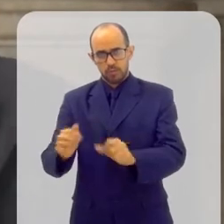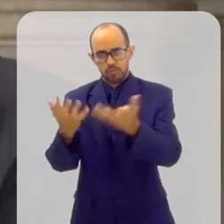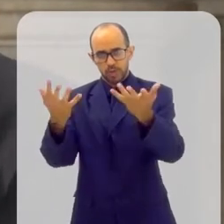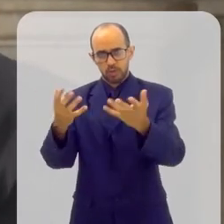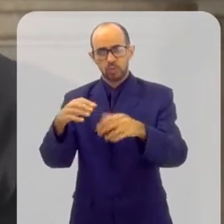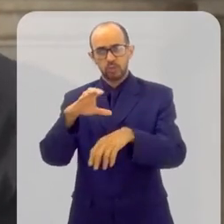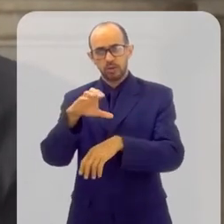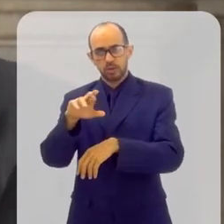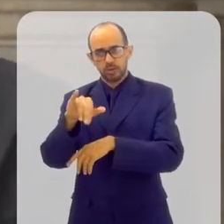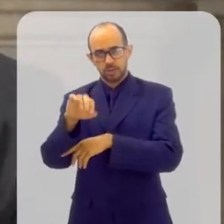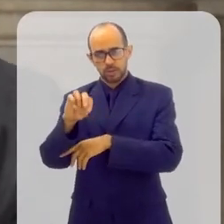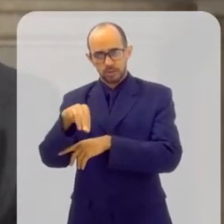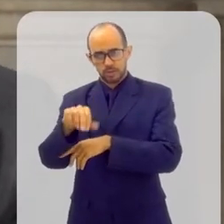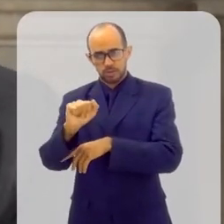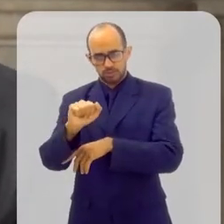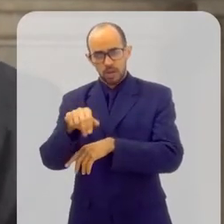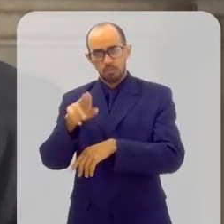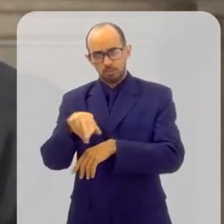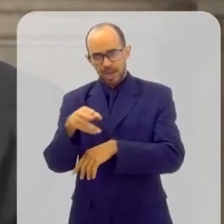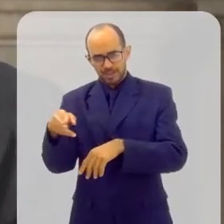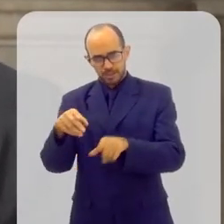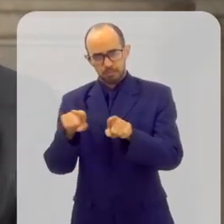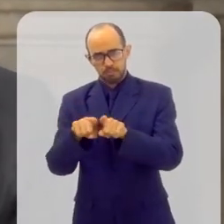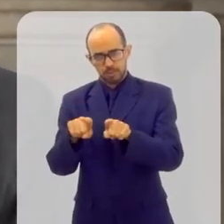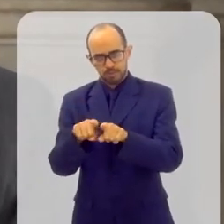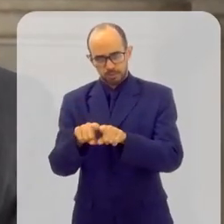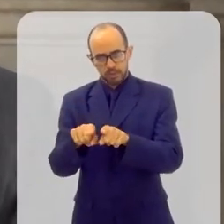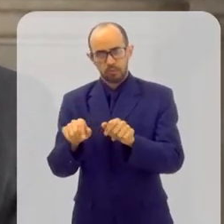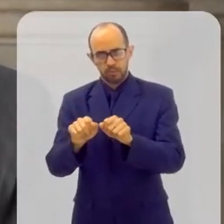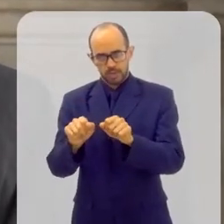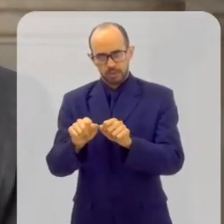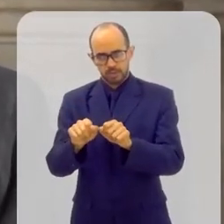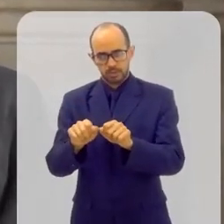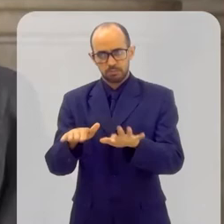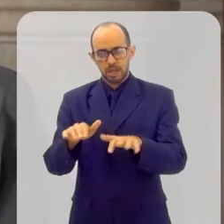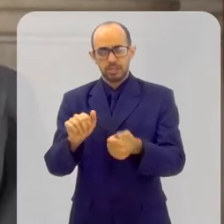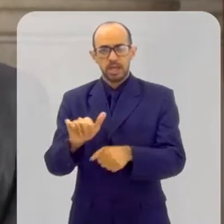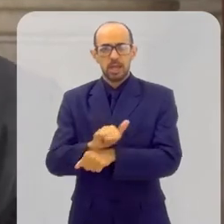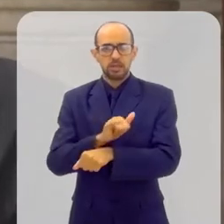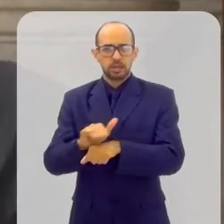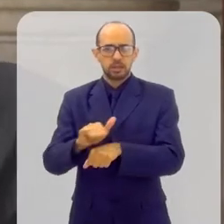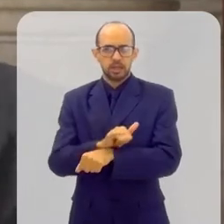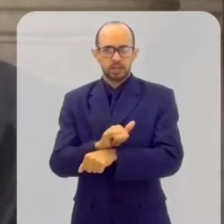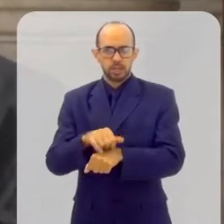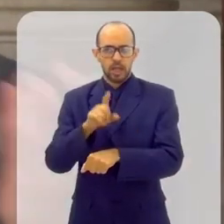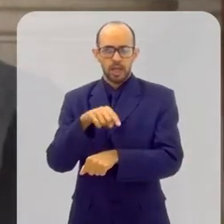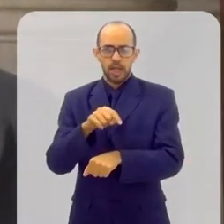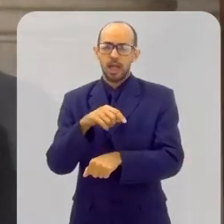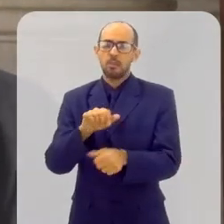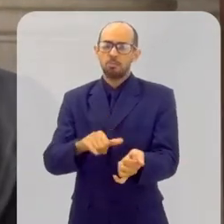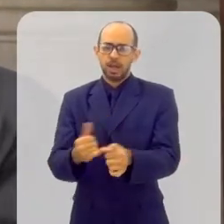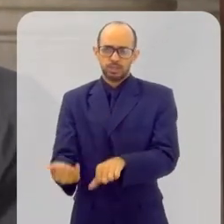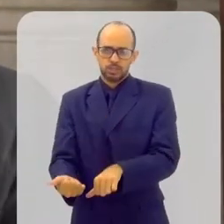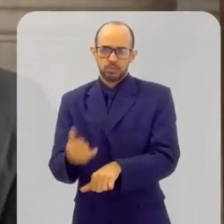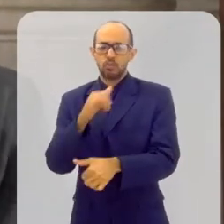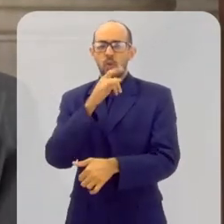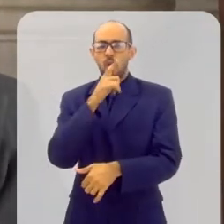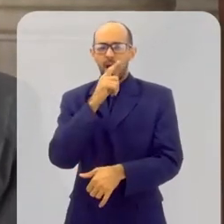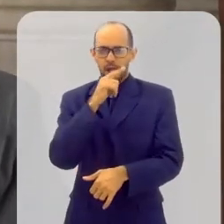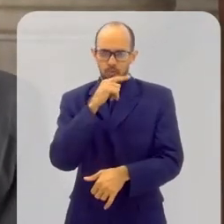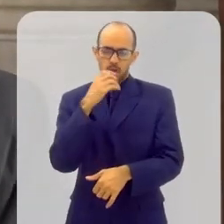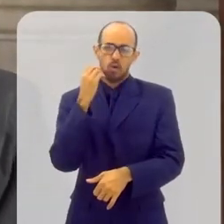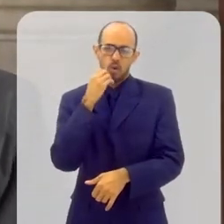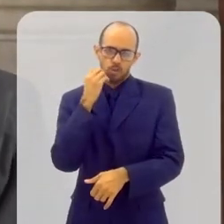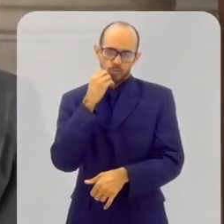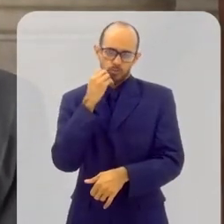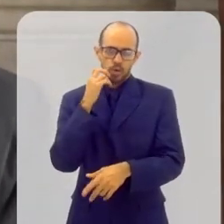crisma. Uma diferença também interessante, retornando ao batismo, a fórmula que o padre usa. O batismo é com água, obviamente,